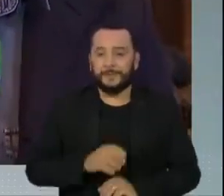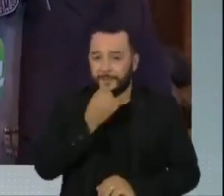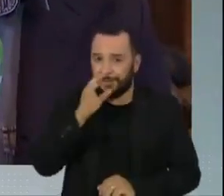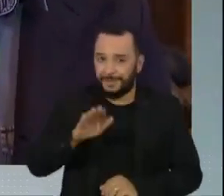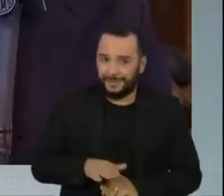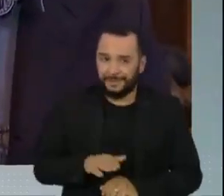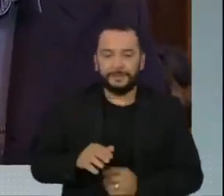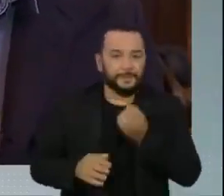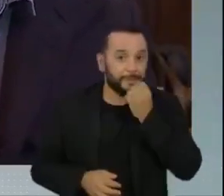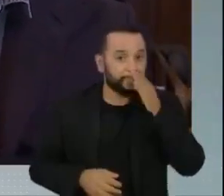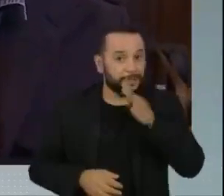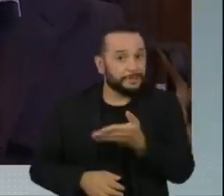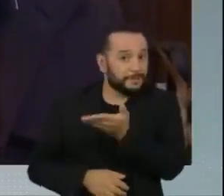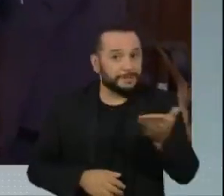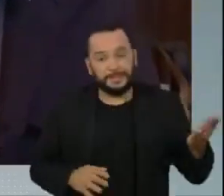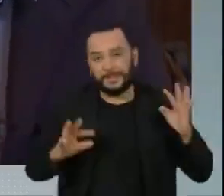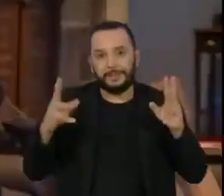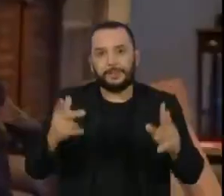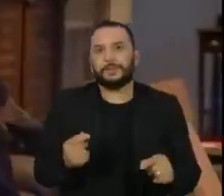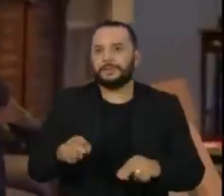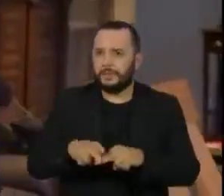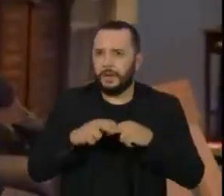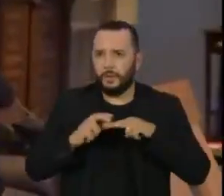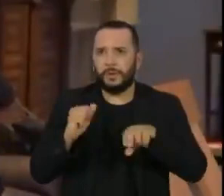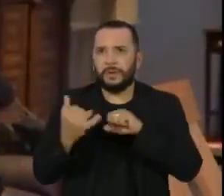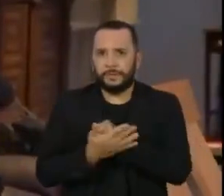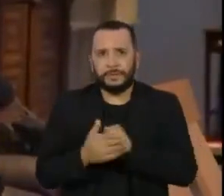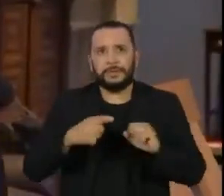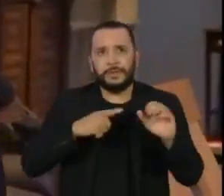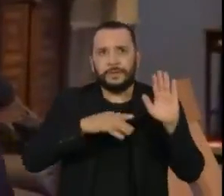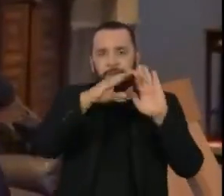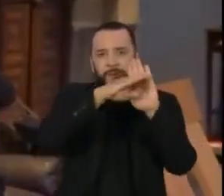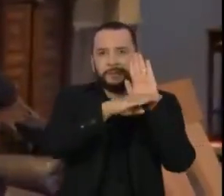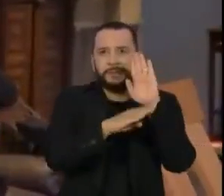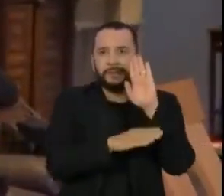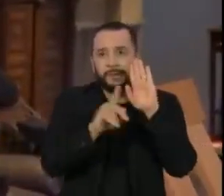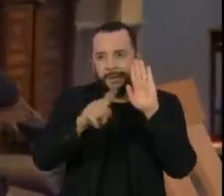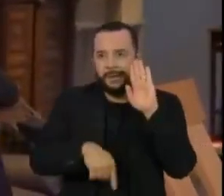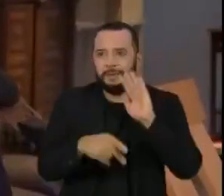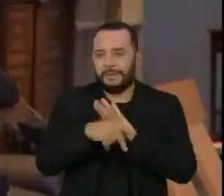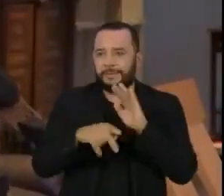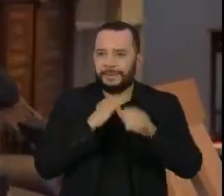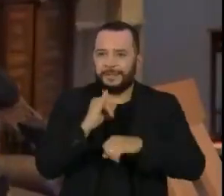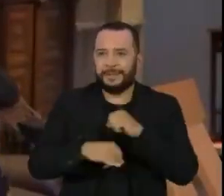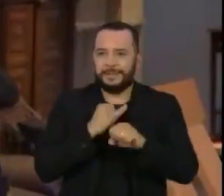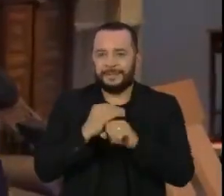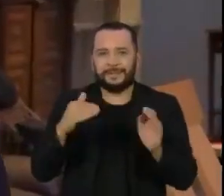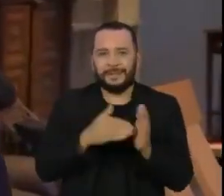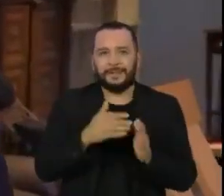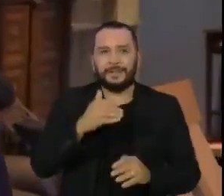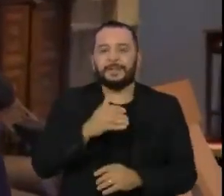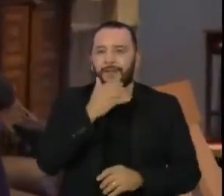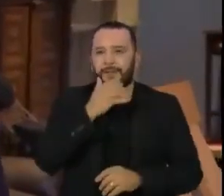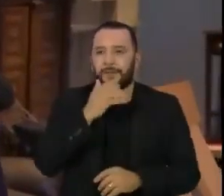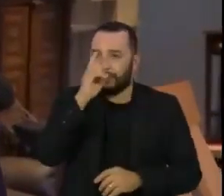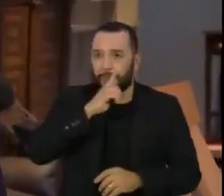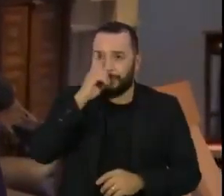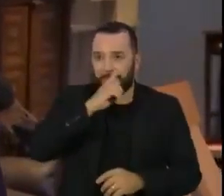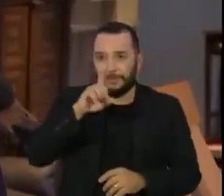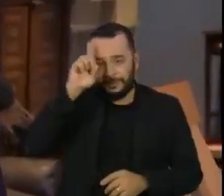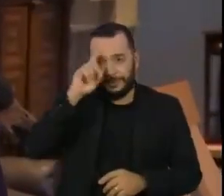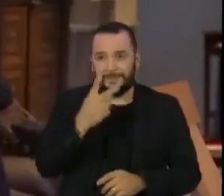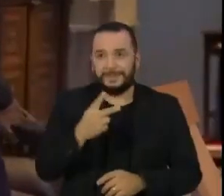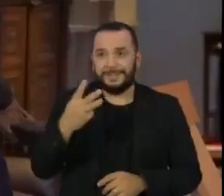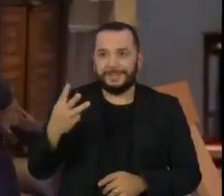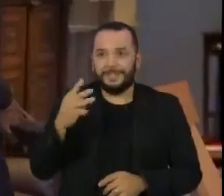Tudo bem, Aldo? Boa tarde pra você, boa tarde a todos. Por causa da pandemia, parte da programação é online, segue até o próximo domingo, dia 23, e tem o